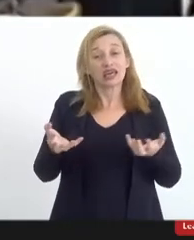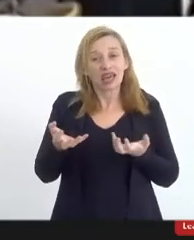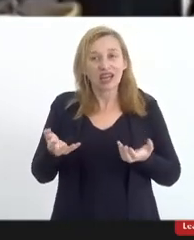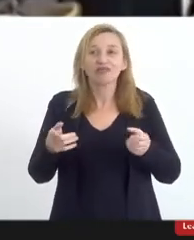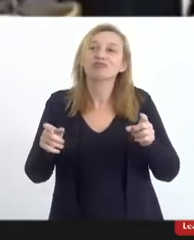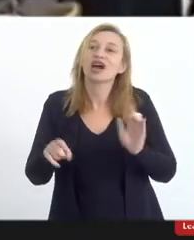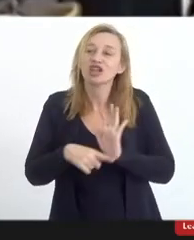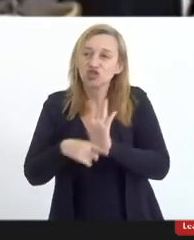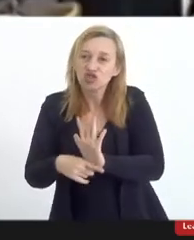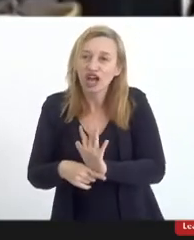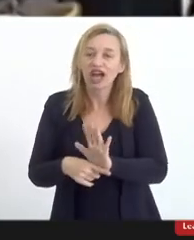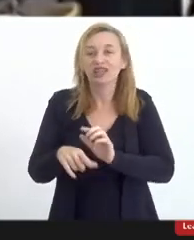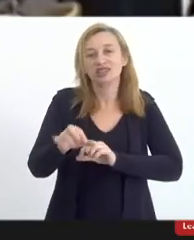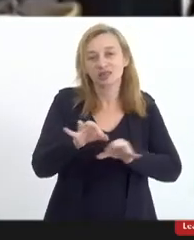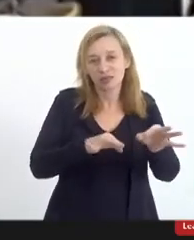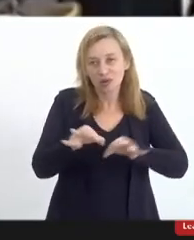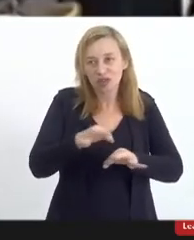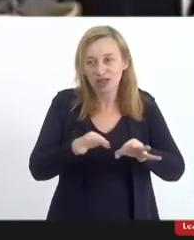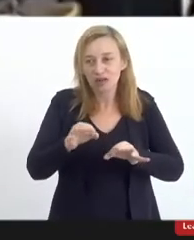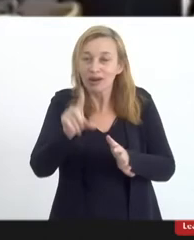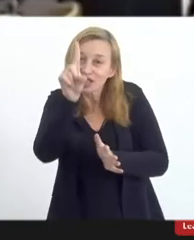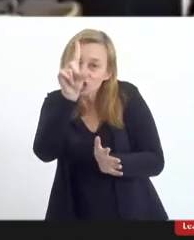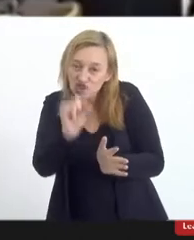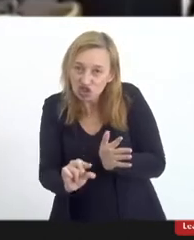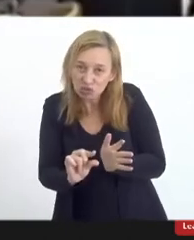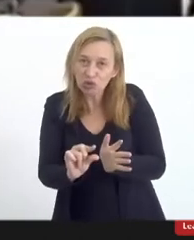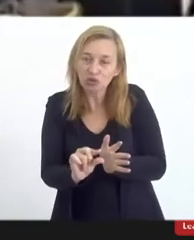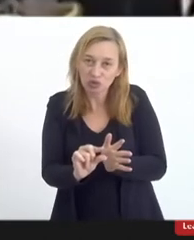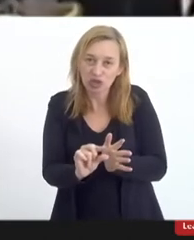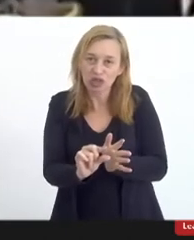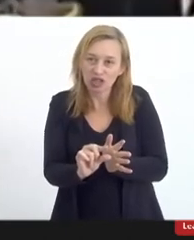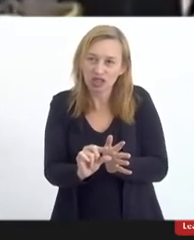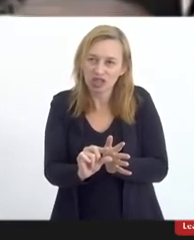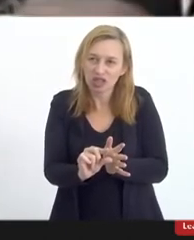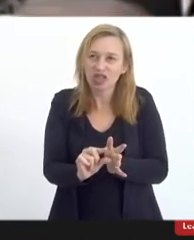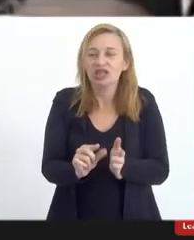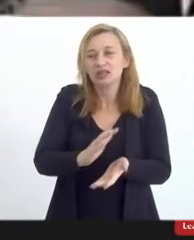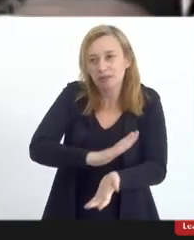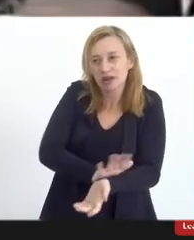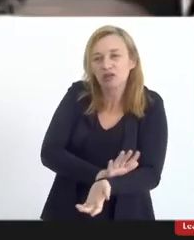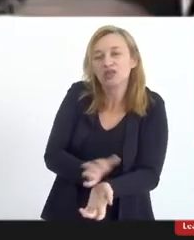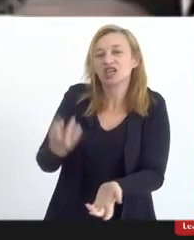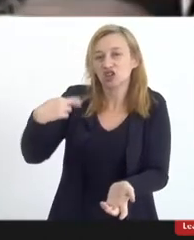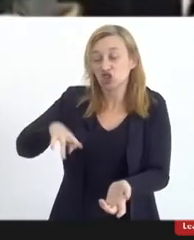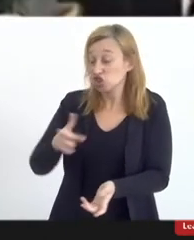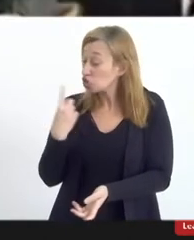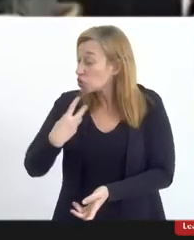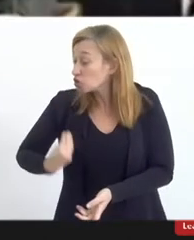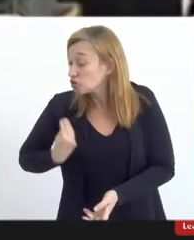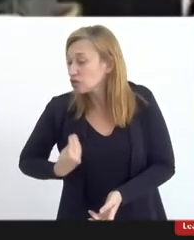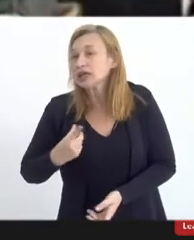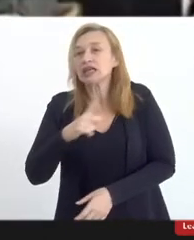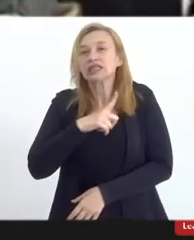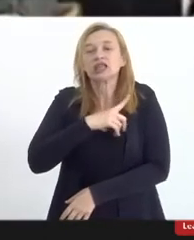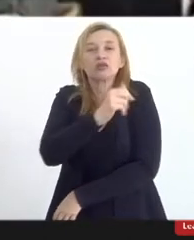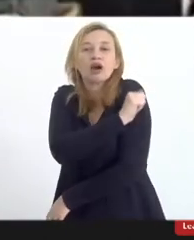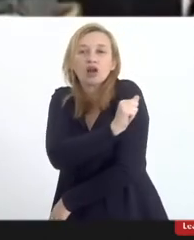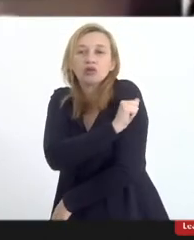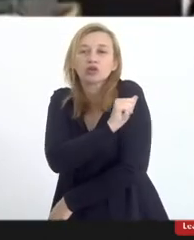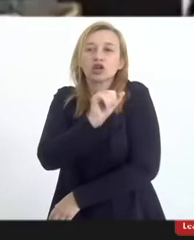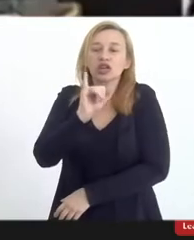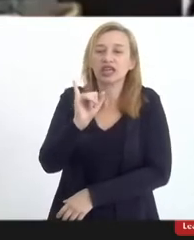nesse projeto para poder tentar diminuir essa intolerância religiosa que a gente vive. tinha uma aluna uíca